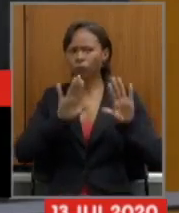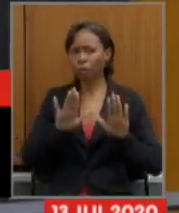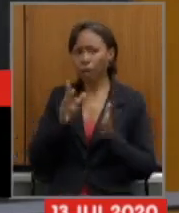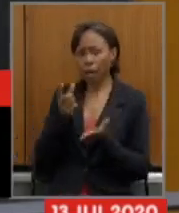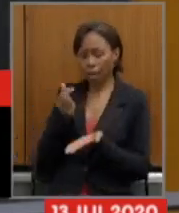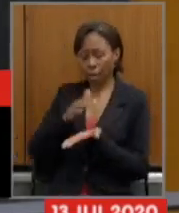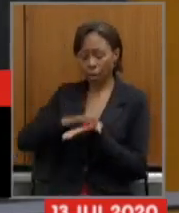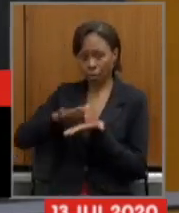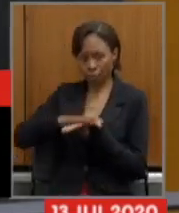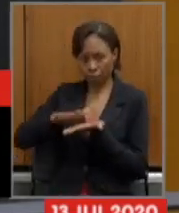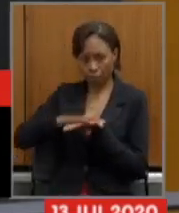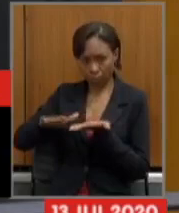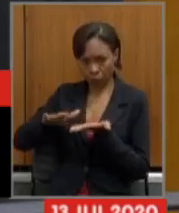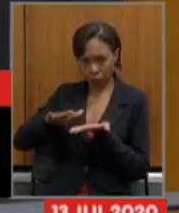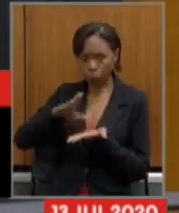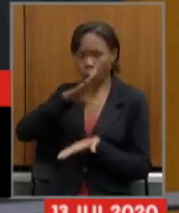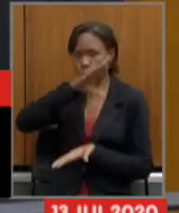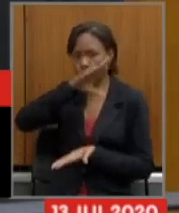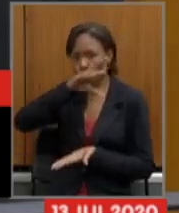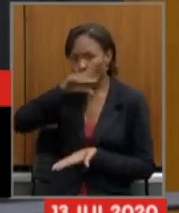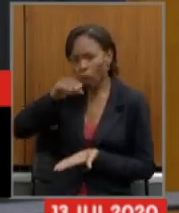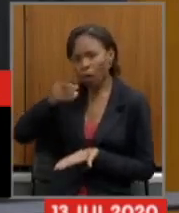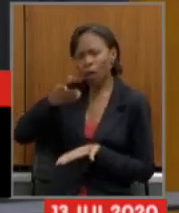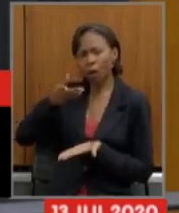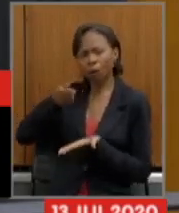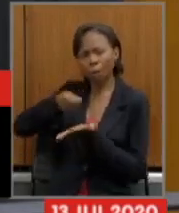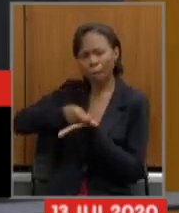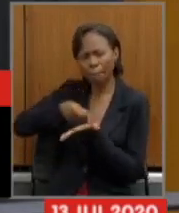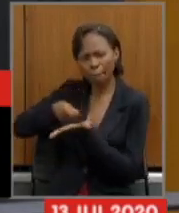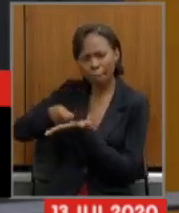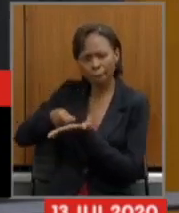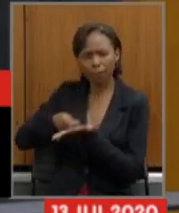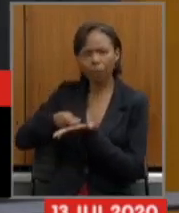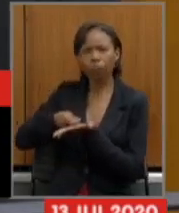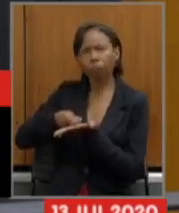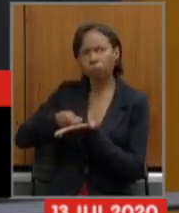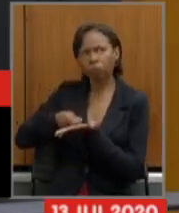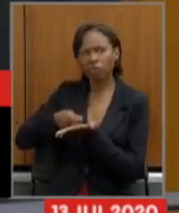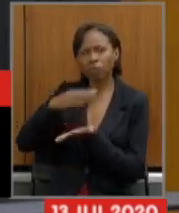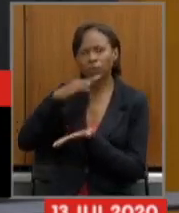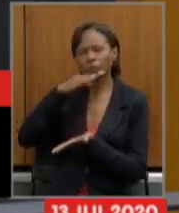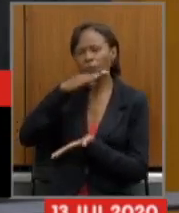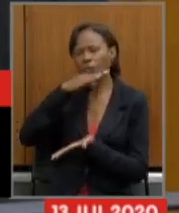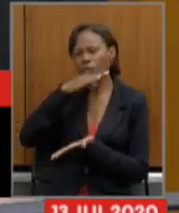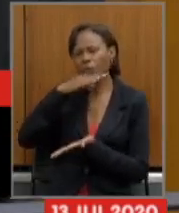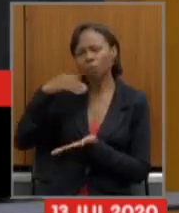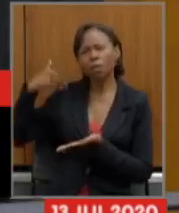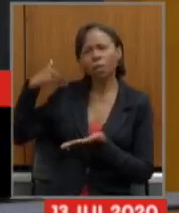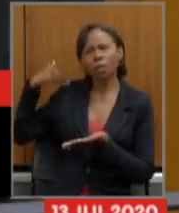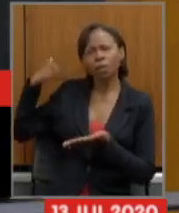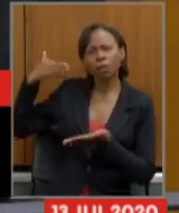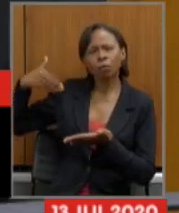nós vemos que, ao longo do tempo, desde